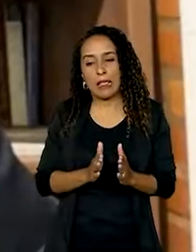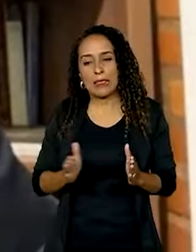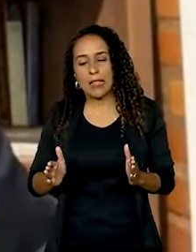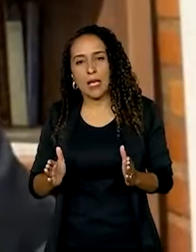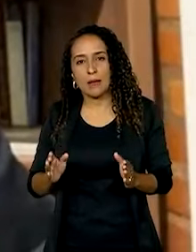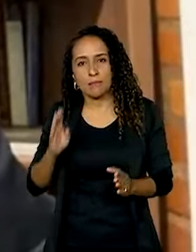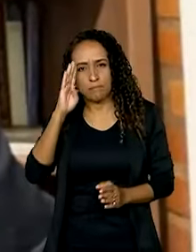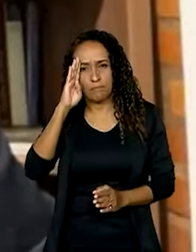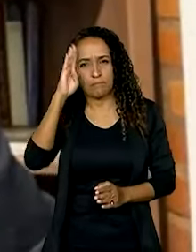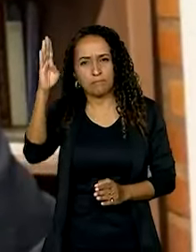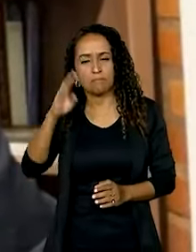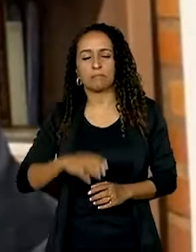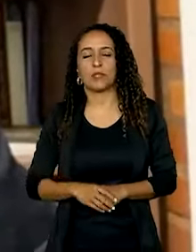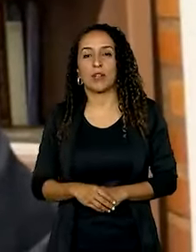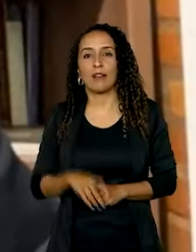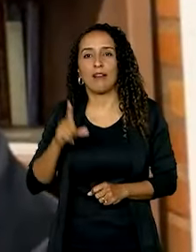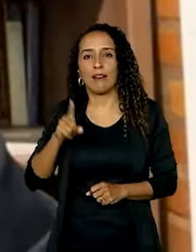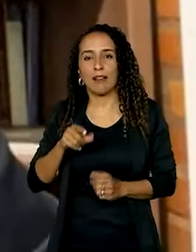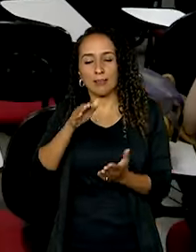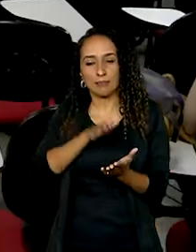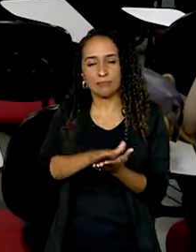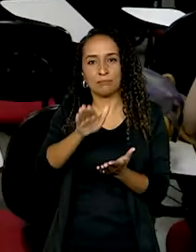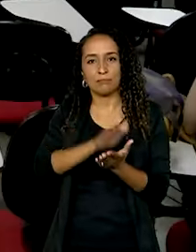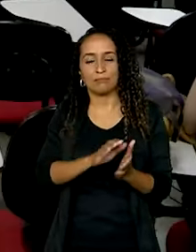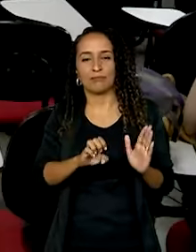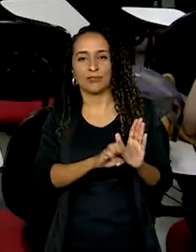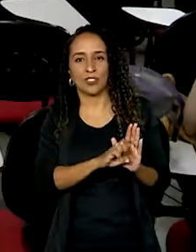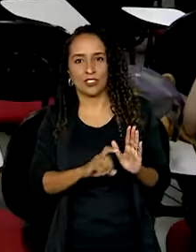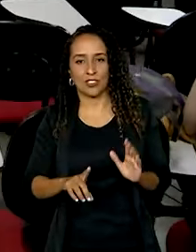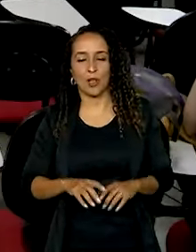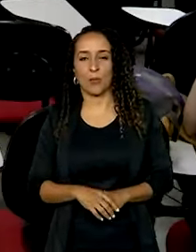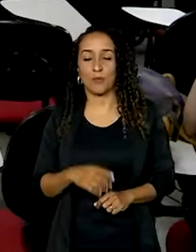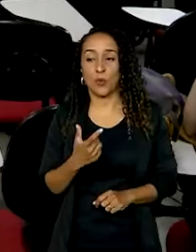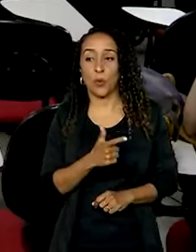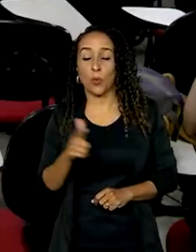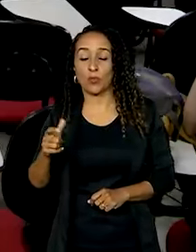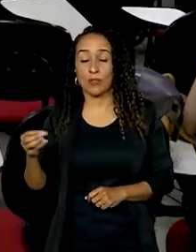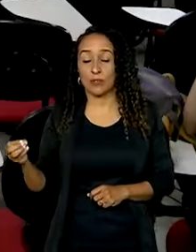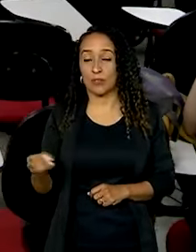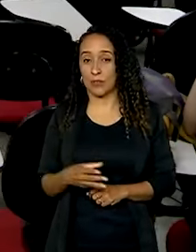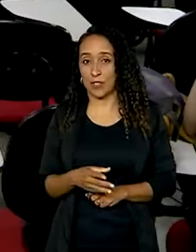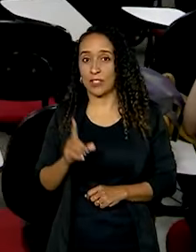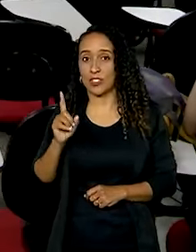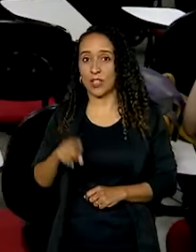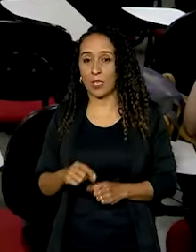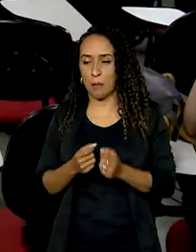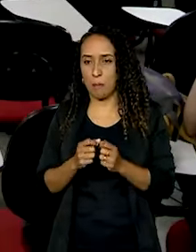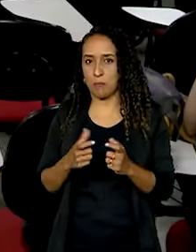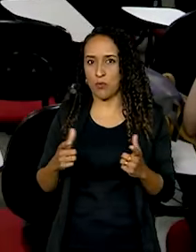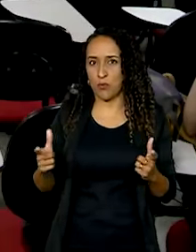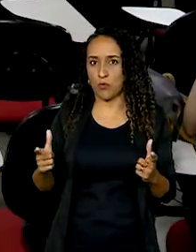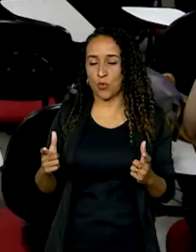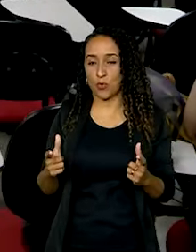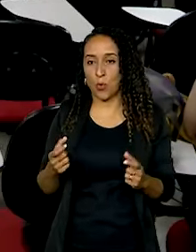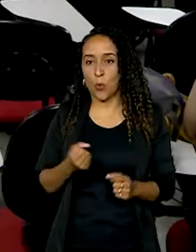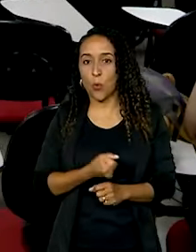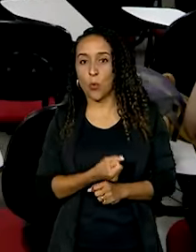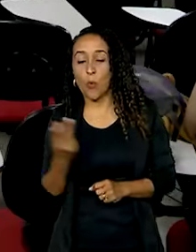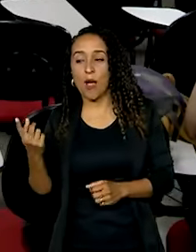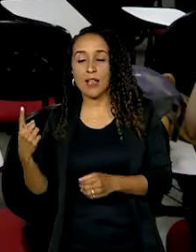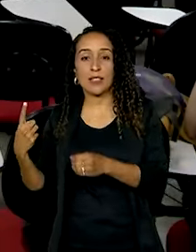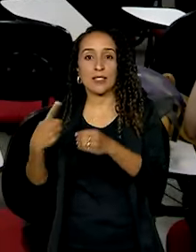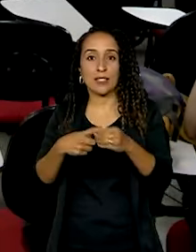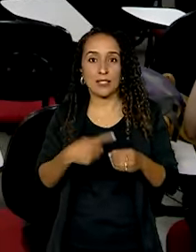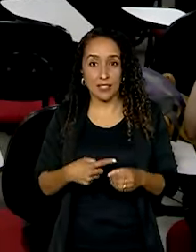fundamental, a publicação do edital. Uma outra novidade é a ampliação do número de cidades